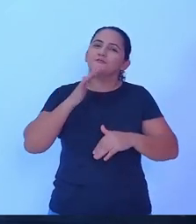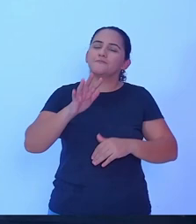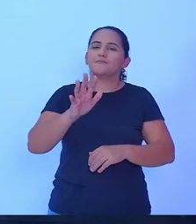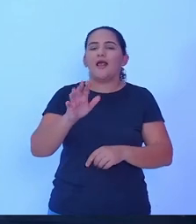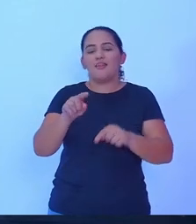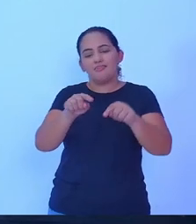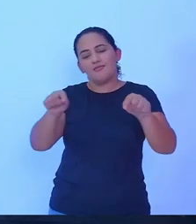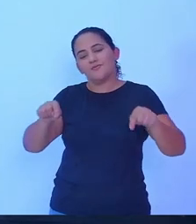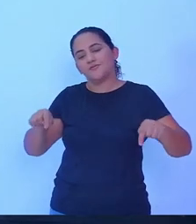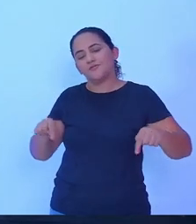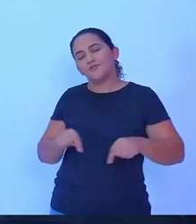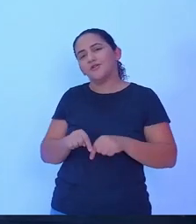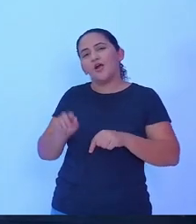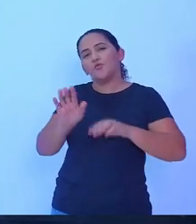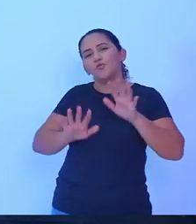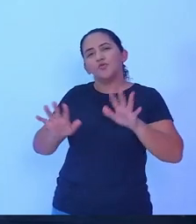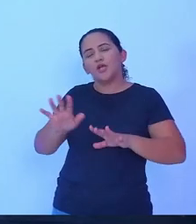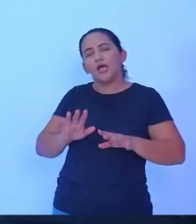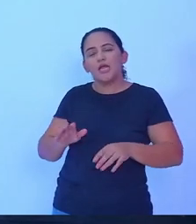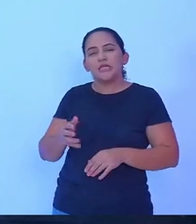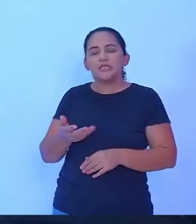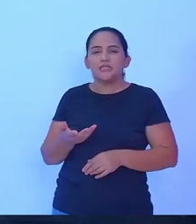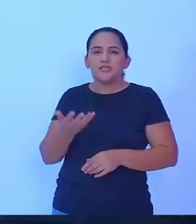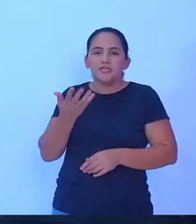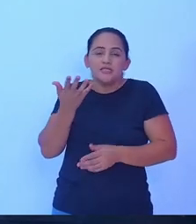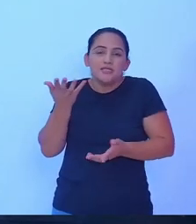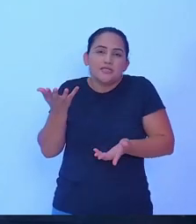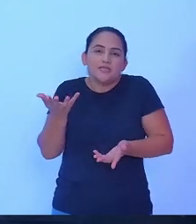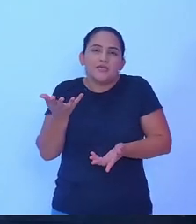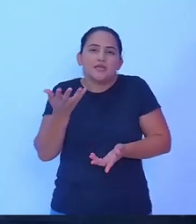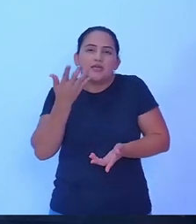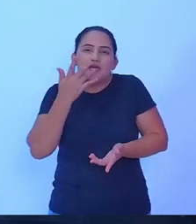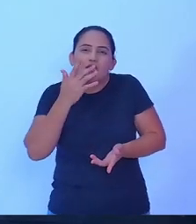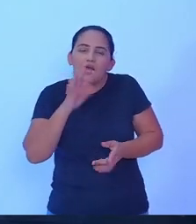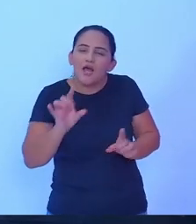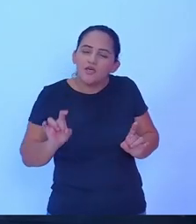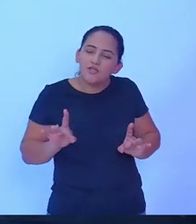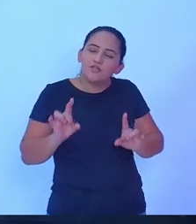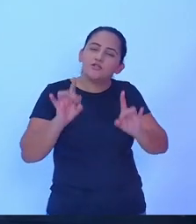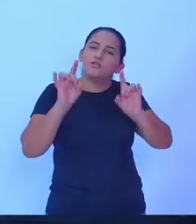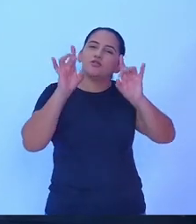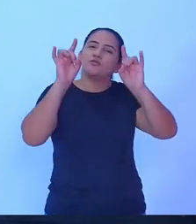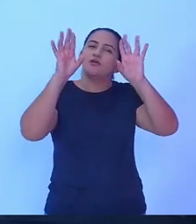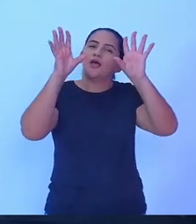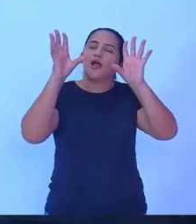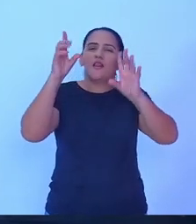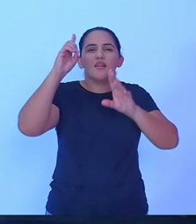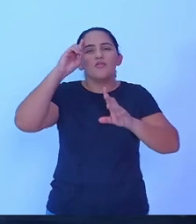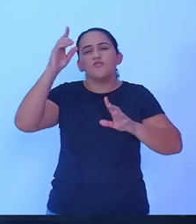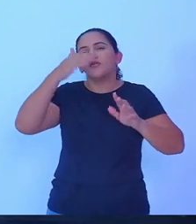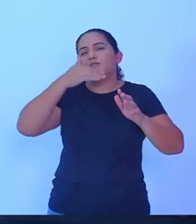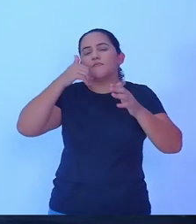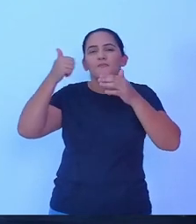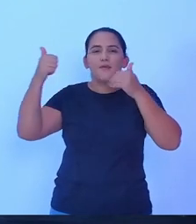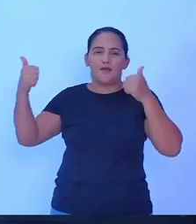cuidando das nossas crianças especiais, crianças autistas, e com isso trazer dias melhores para a educação do nosso município.